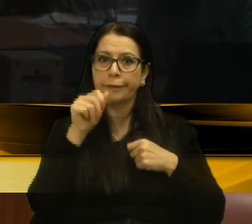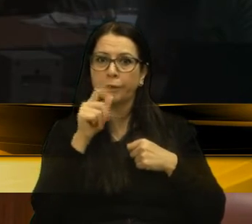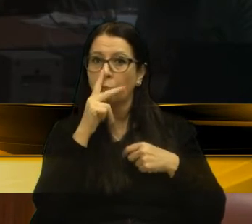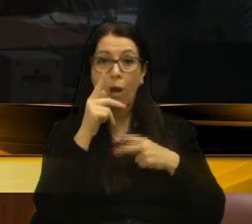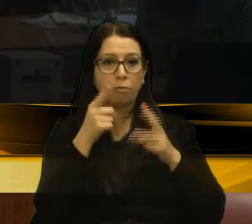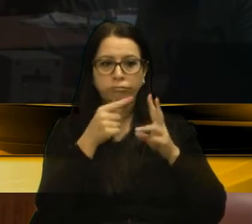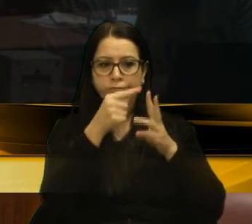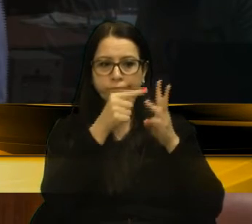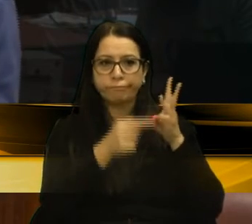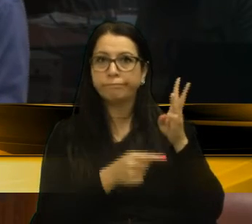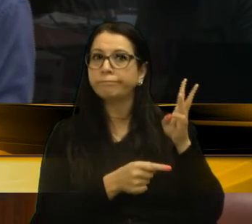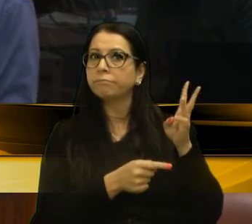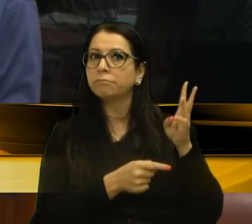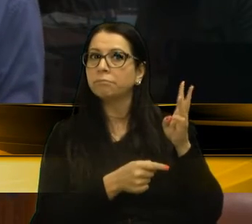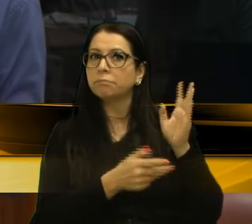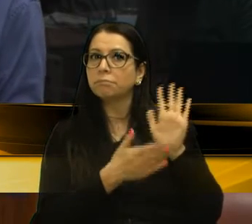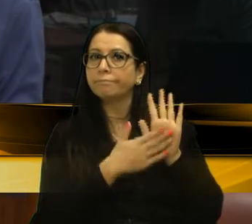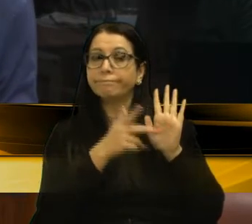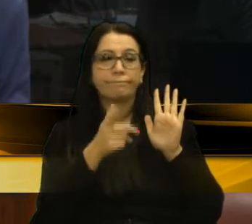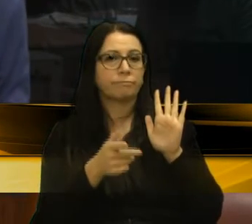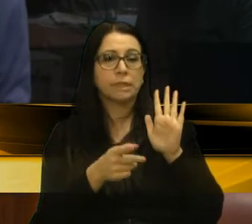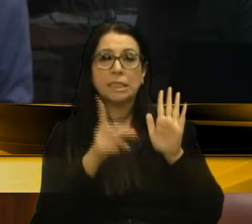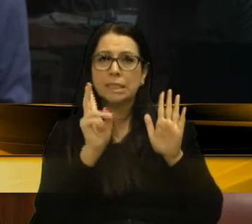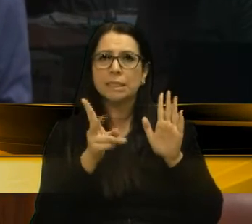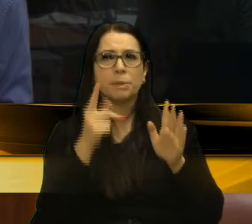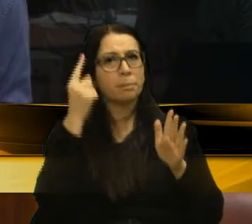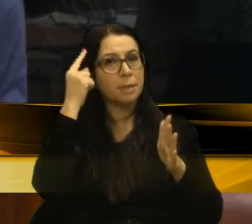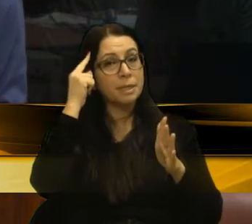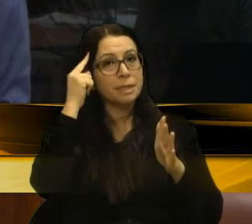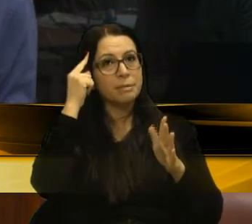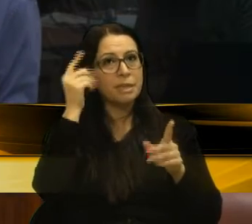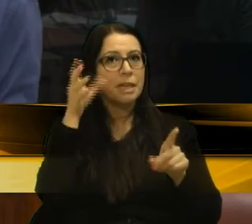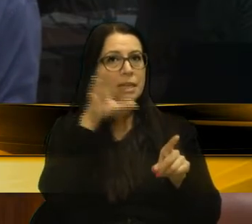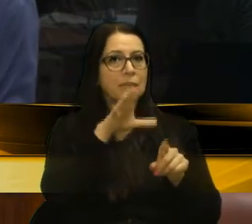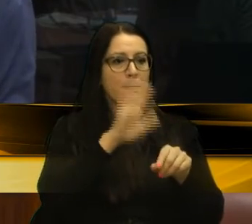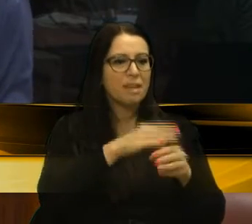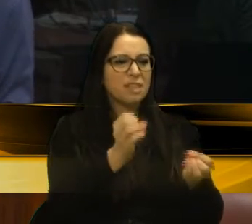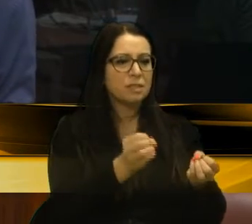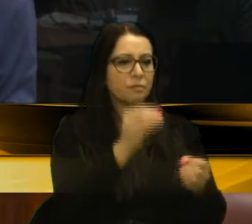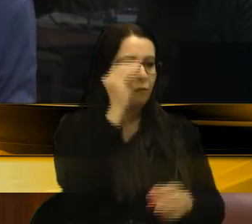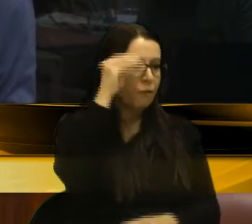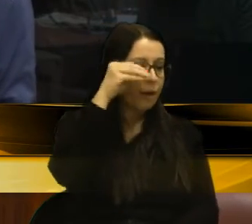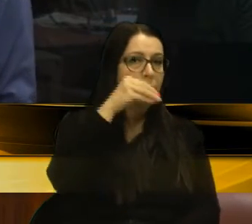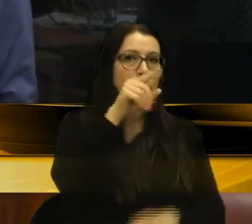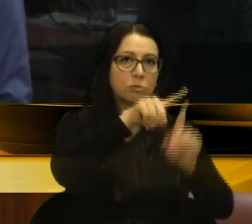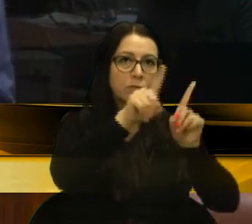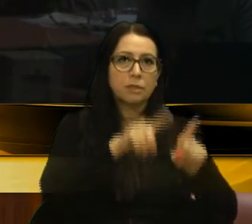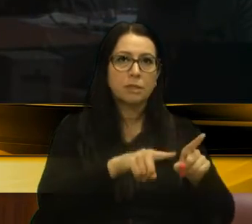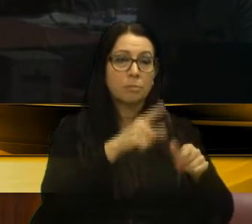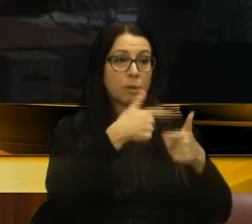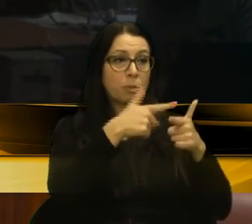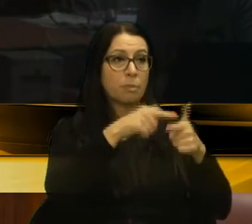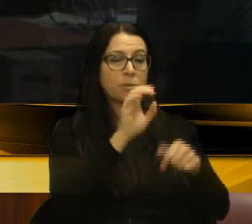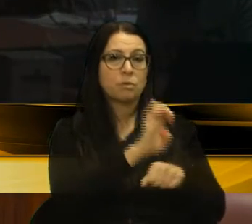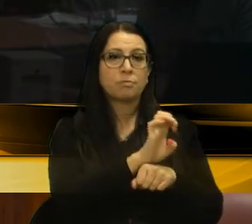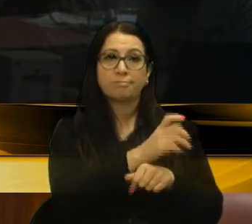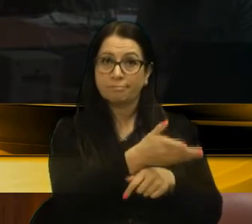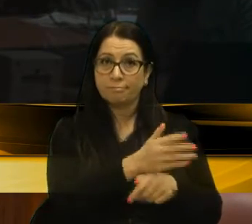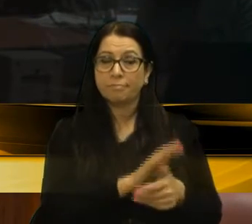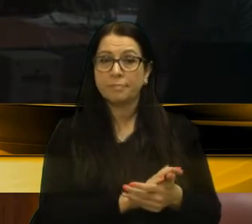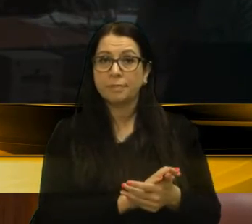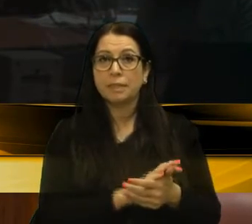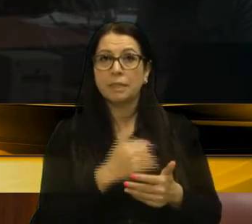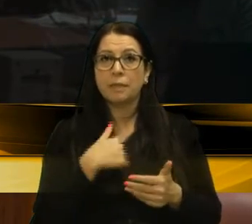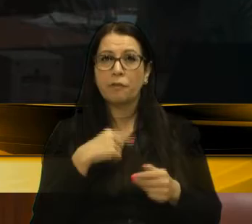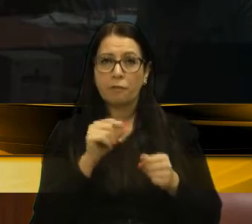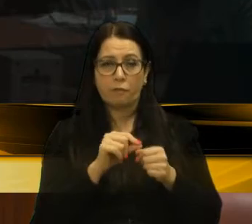Tem sempre aquela perspectiva de atacar o mais fraco, atacar o servidor como se fosse o problema do Estado. E